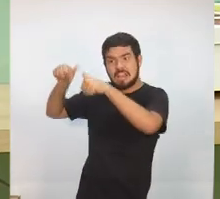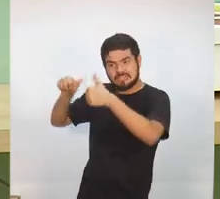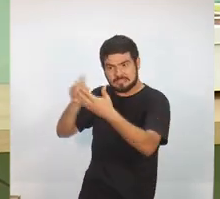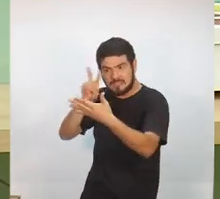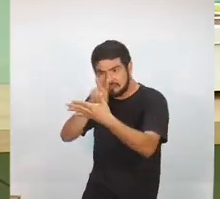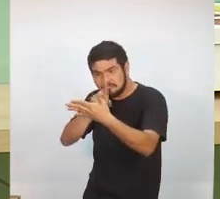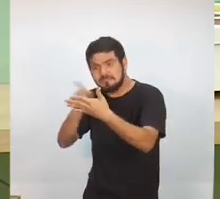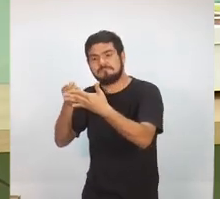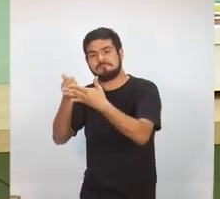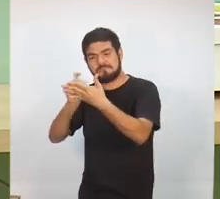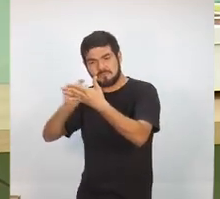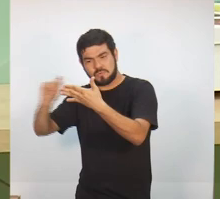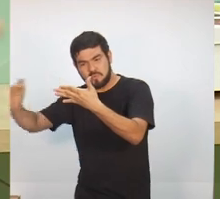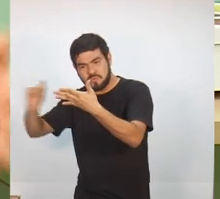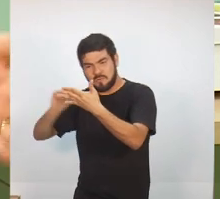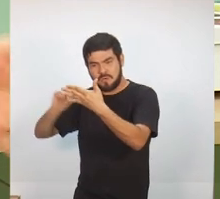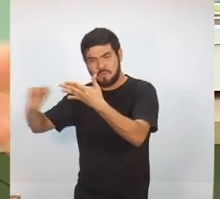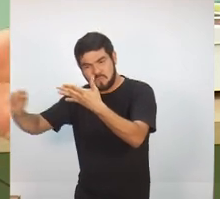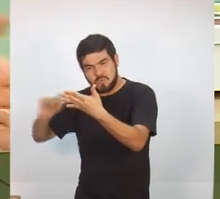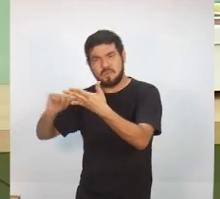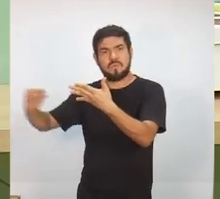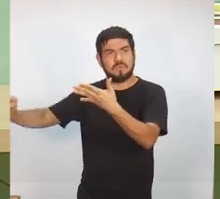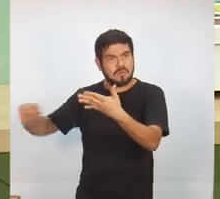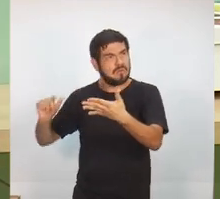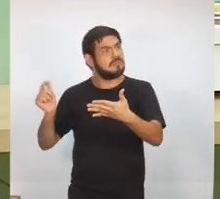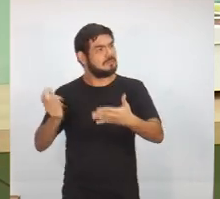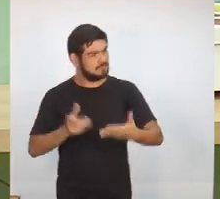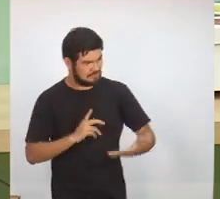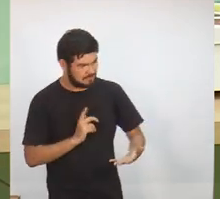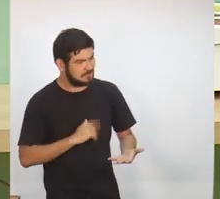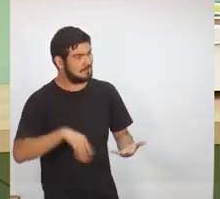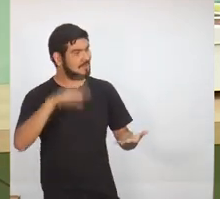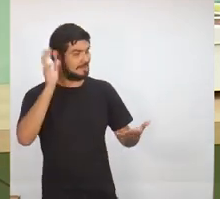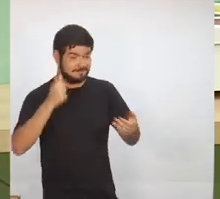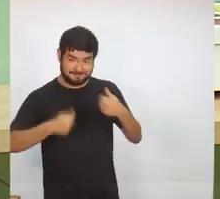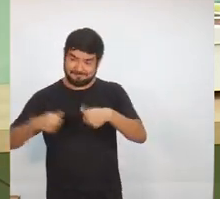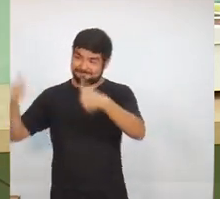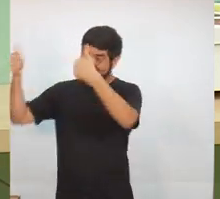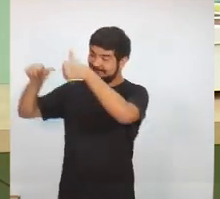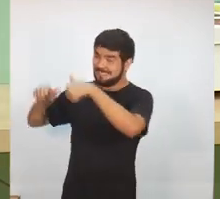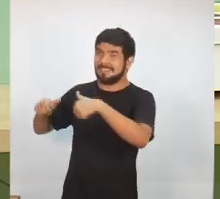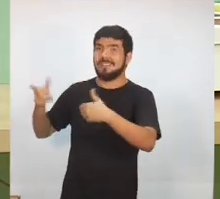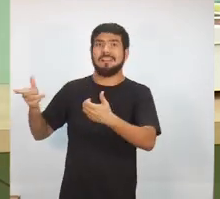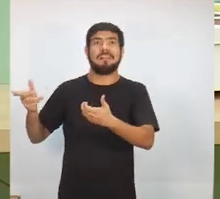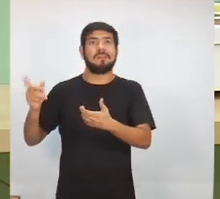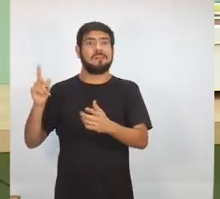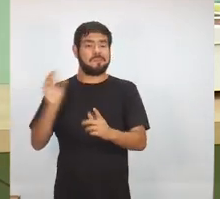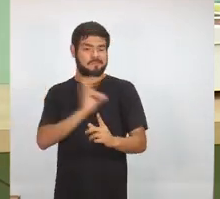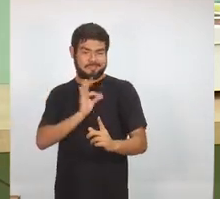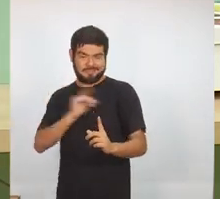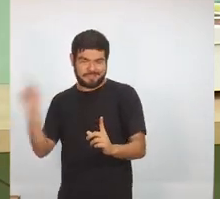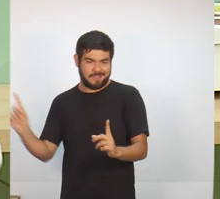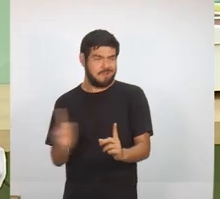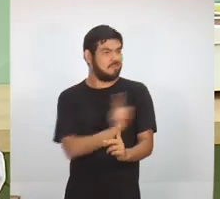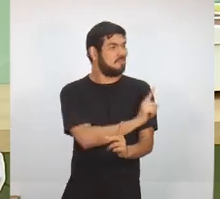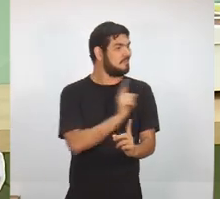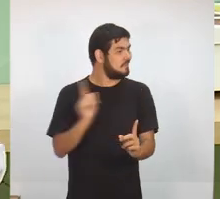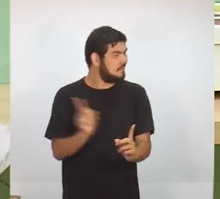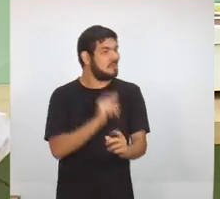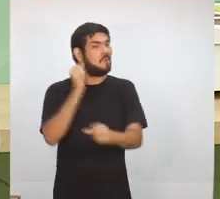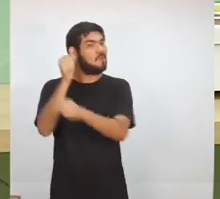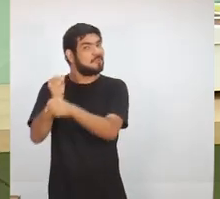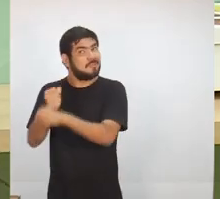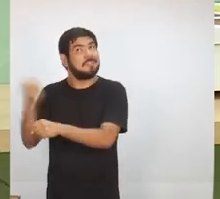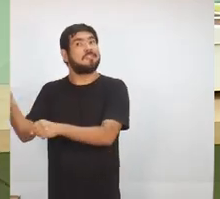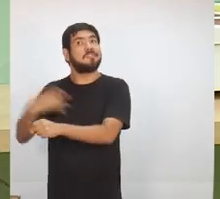segurança achando que você vai gastar na atividade de meio. É atividade de fim. Trazer policiais é atividade de fim. Construir